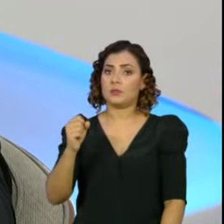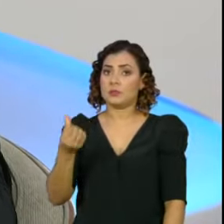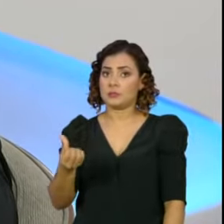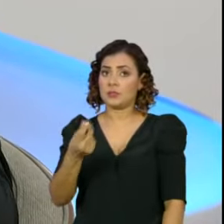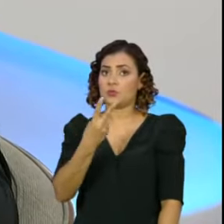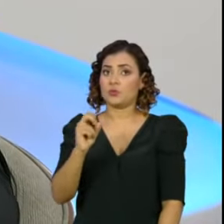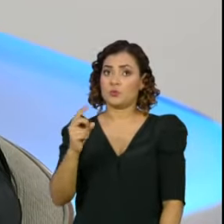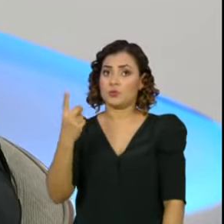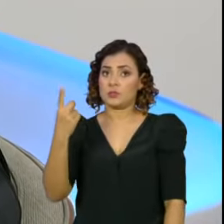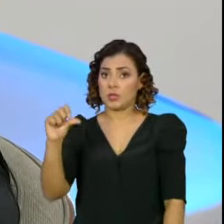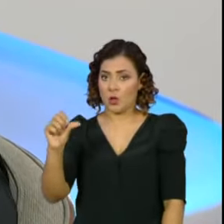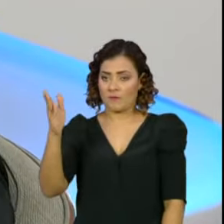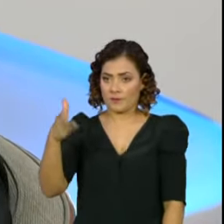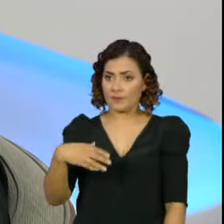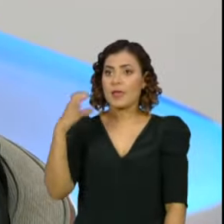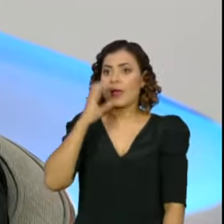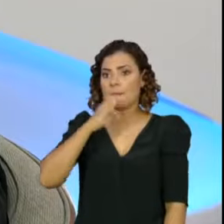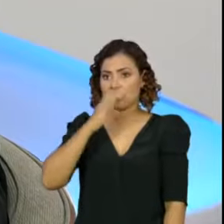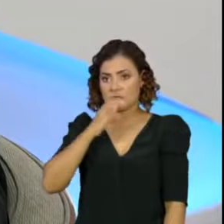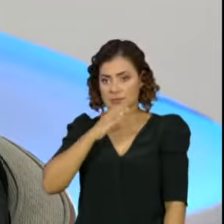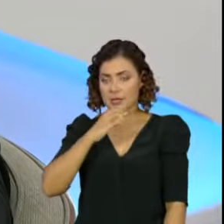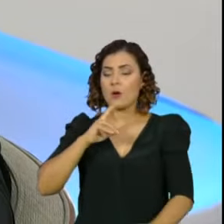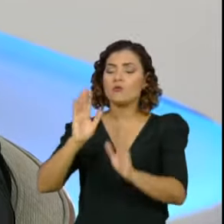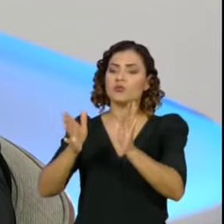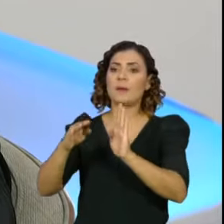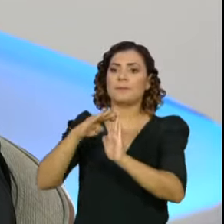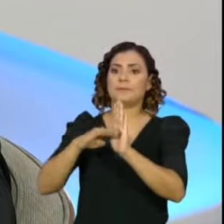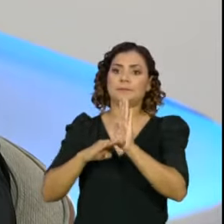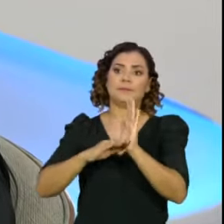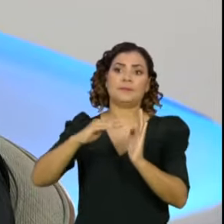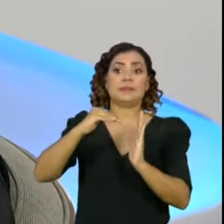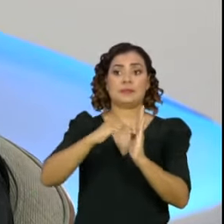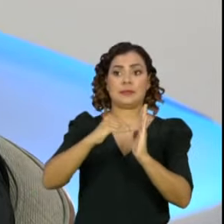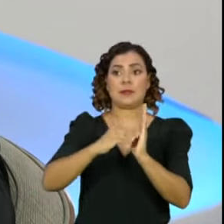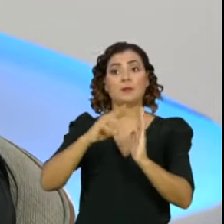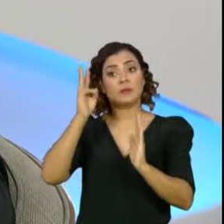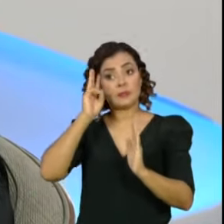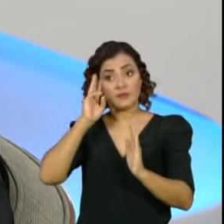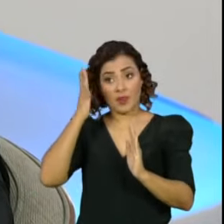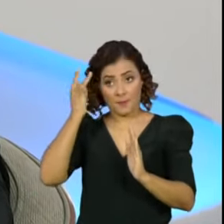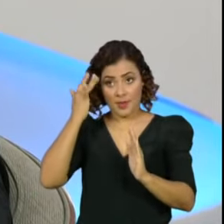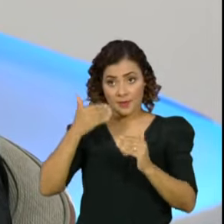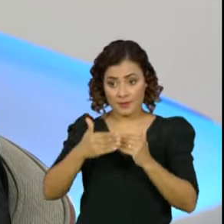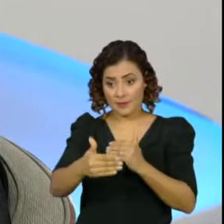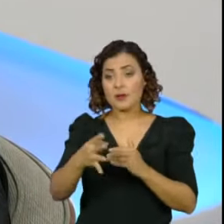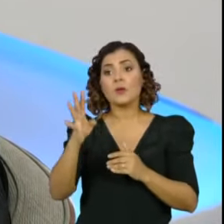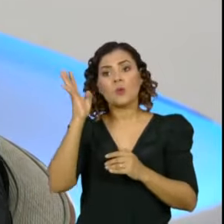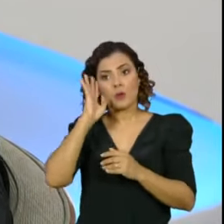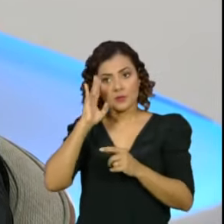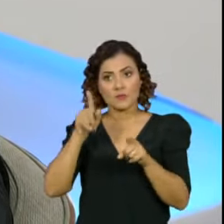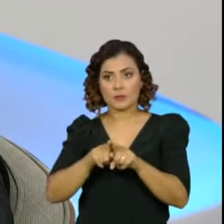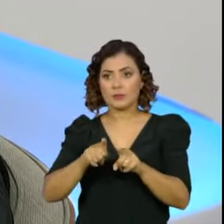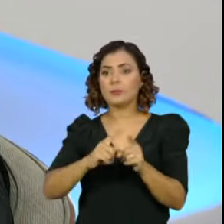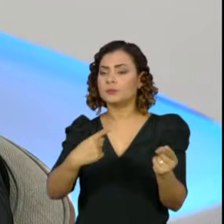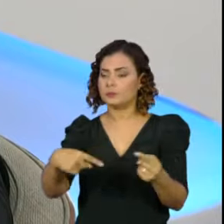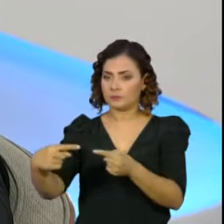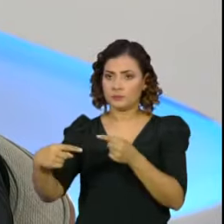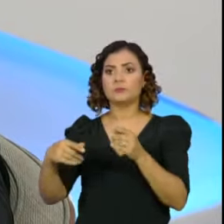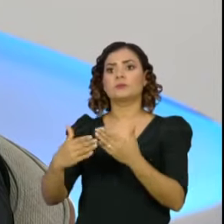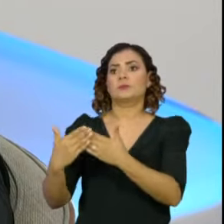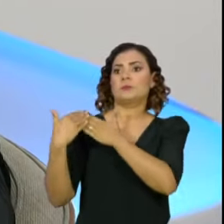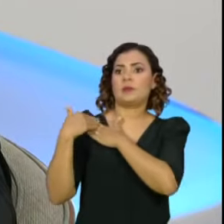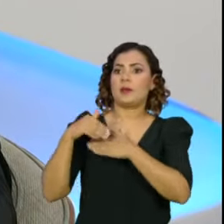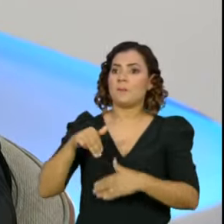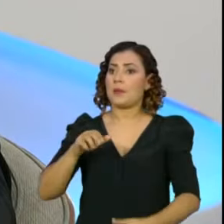2019, a chamada PEC emergencial, que está na pauta do Senado para esta terça-feira e quarta-feira, sob a relatoria do senador Márcio